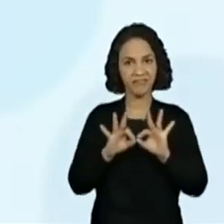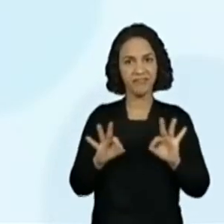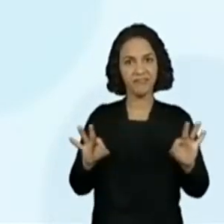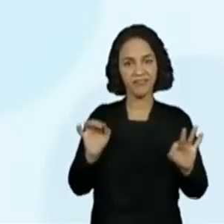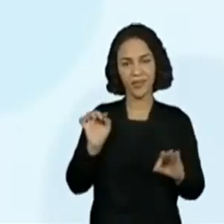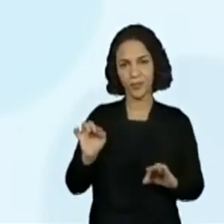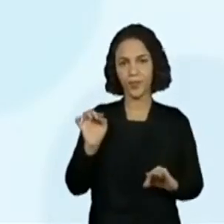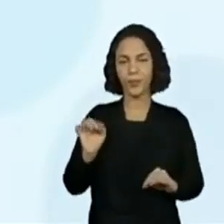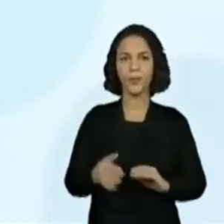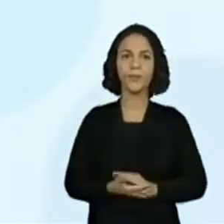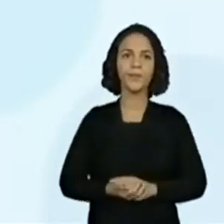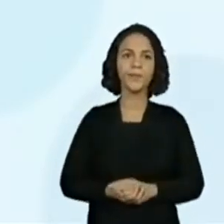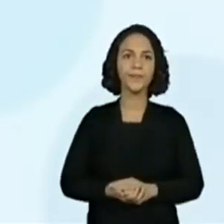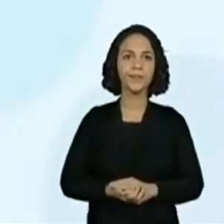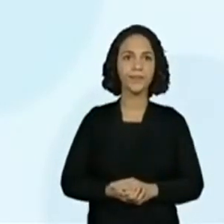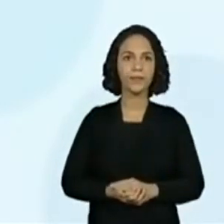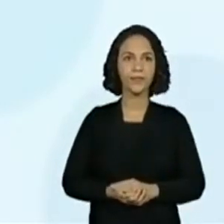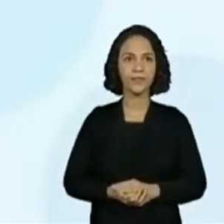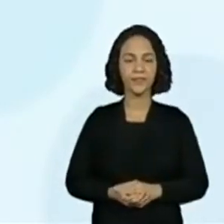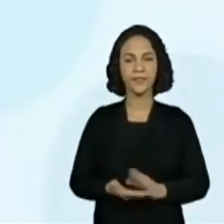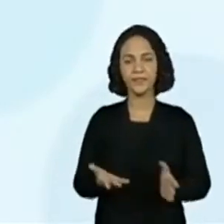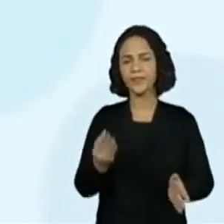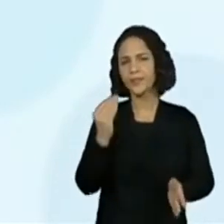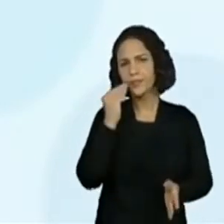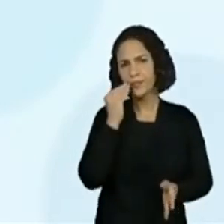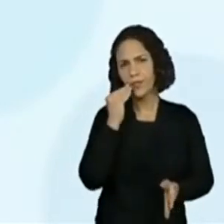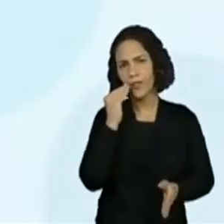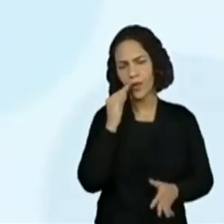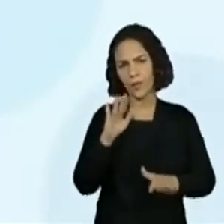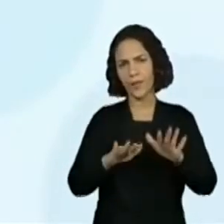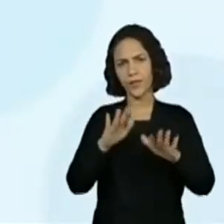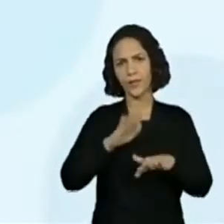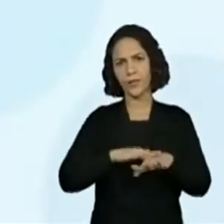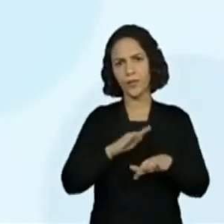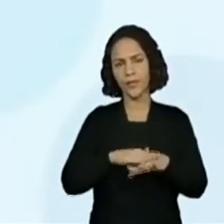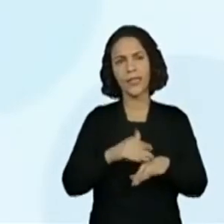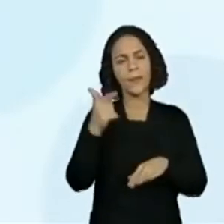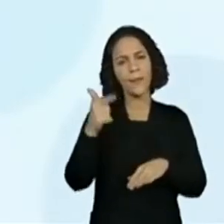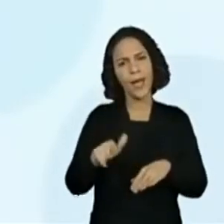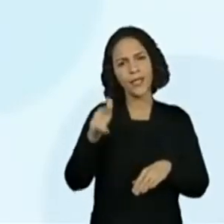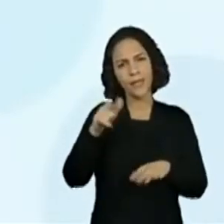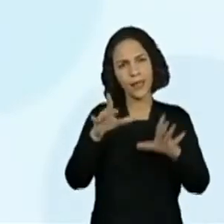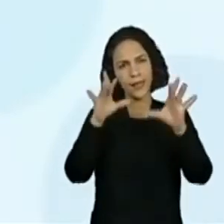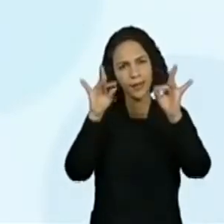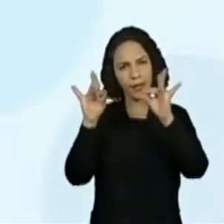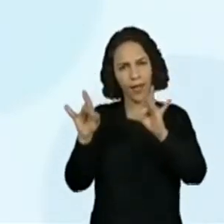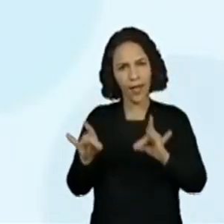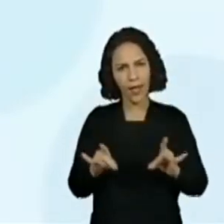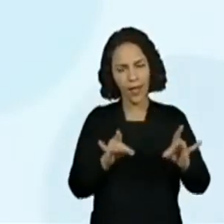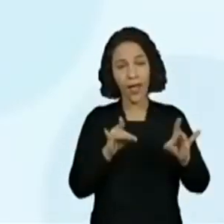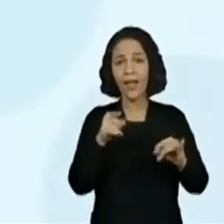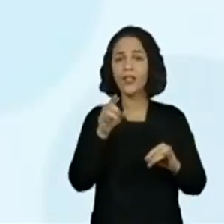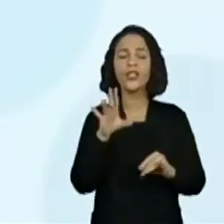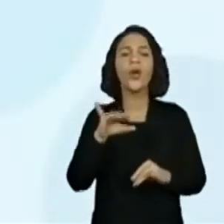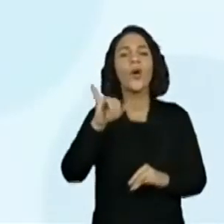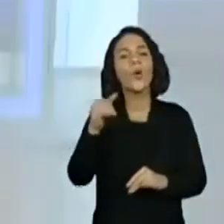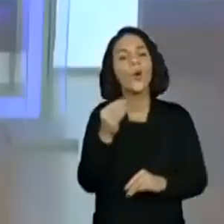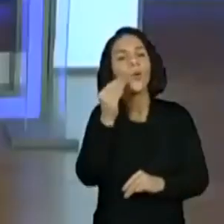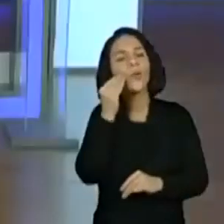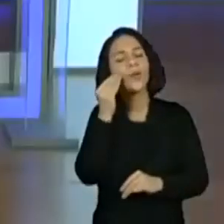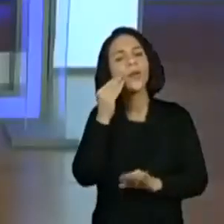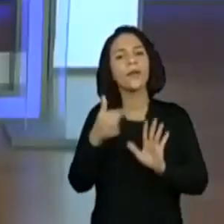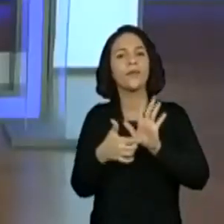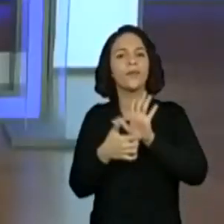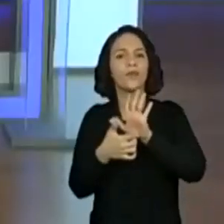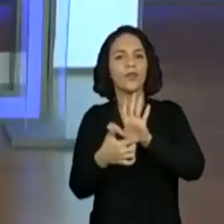ponto. Fim. Lógico, vai ter momentos de explorar mais isso. Aqui foi mais uma oportunidade de